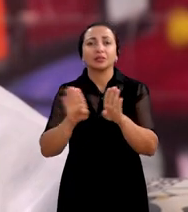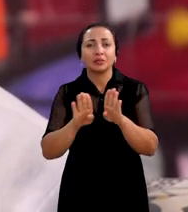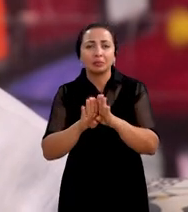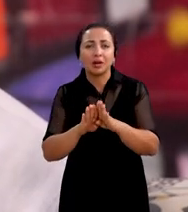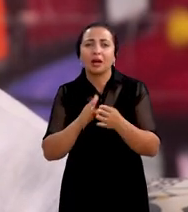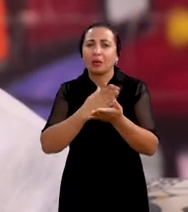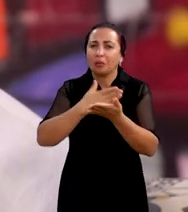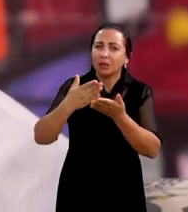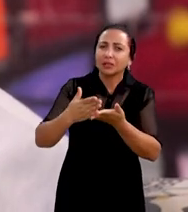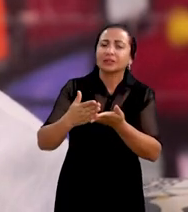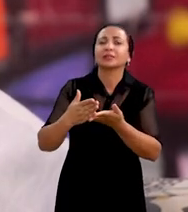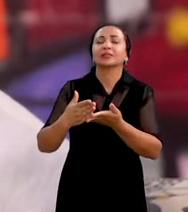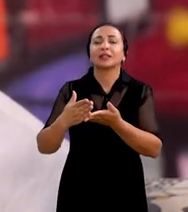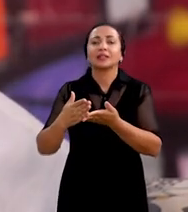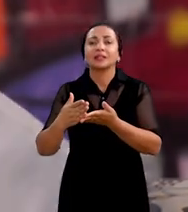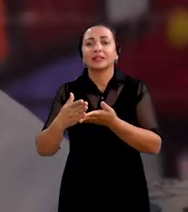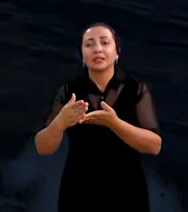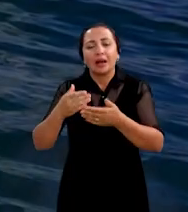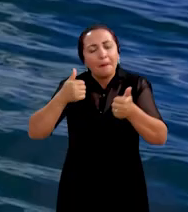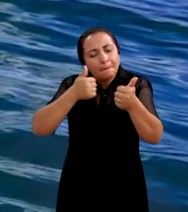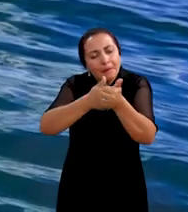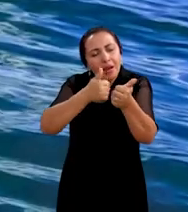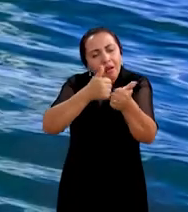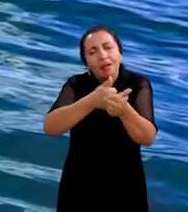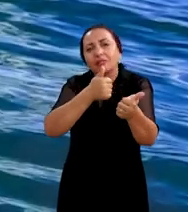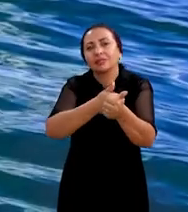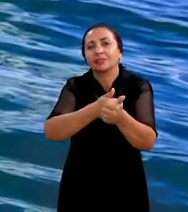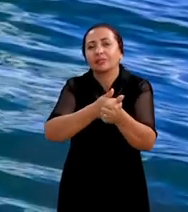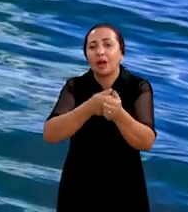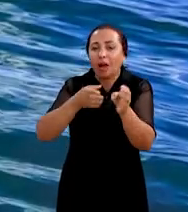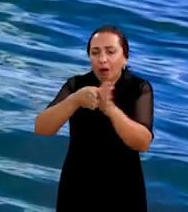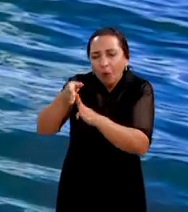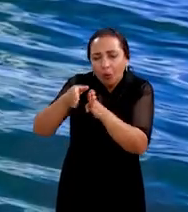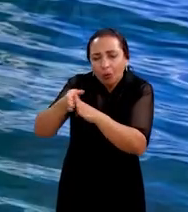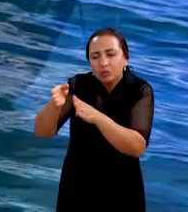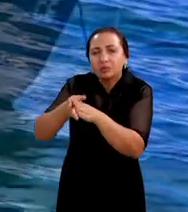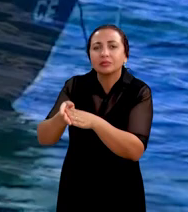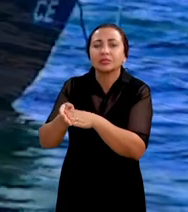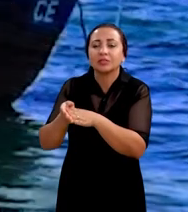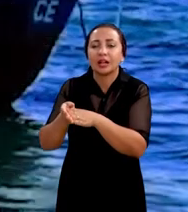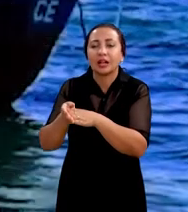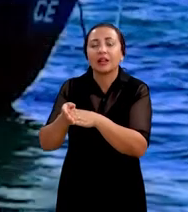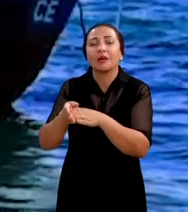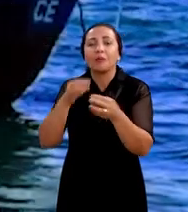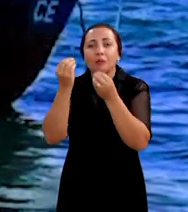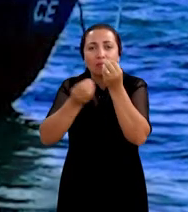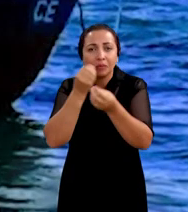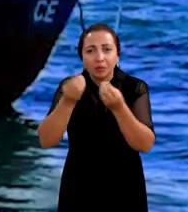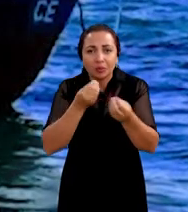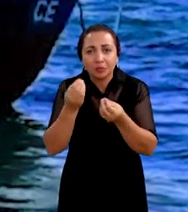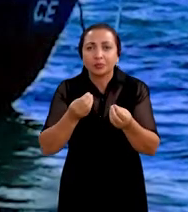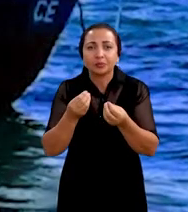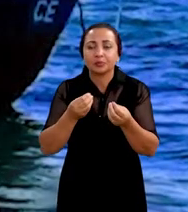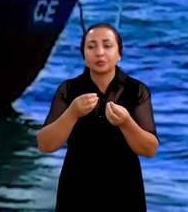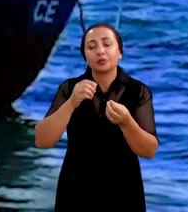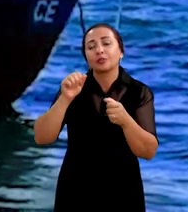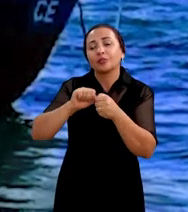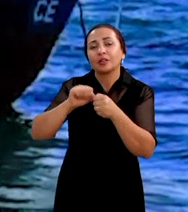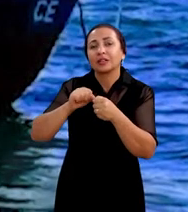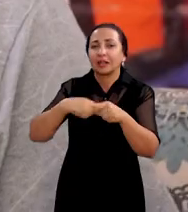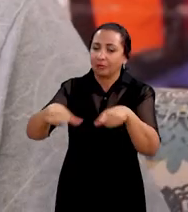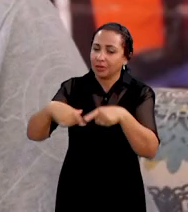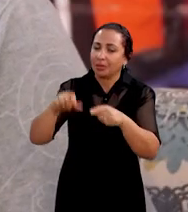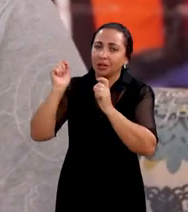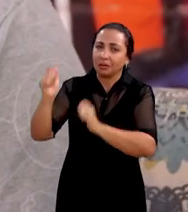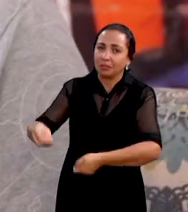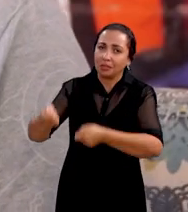a iniciativa pública chegar mais próximo e conduzir de maneira mais satisfatória esse tipo de